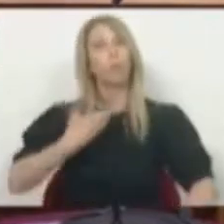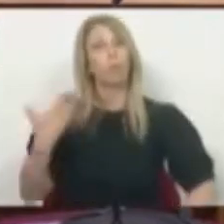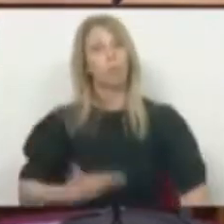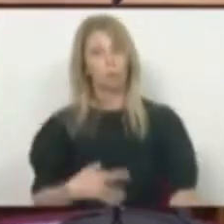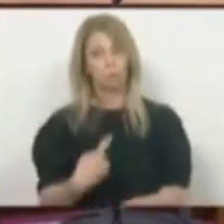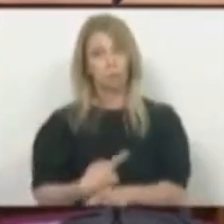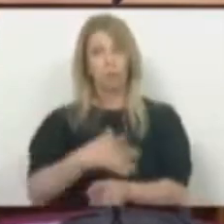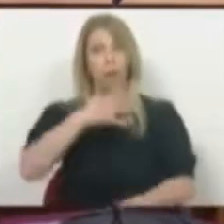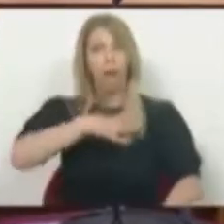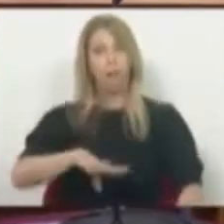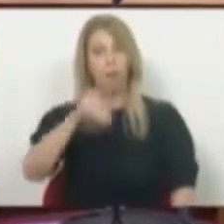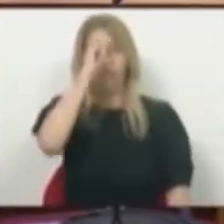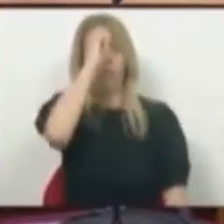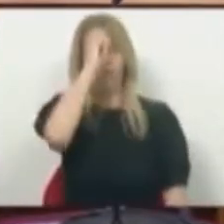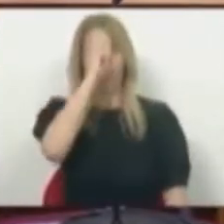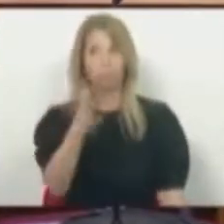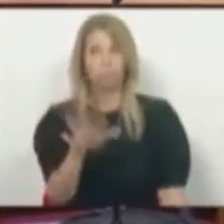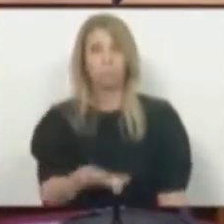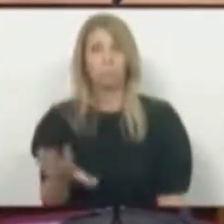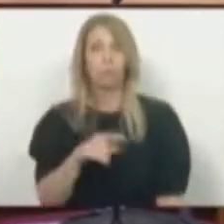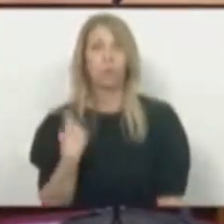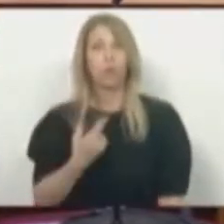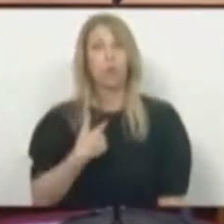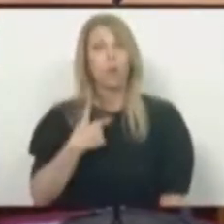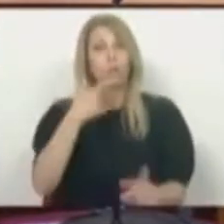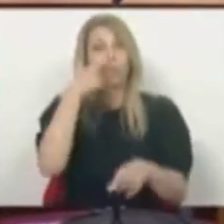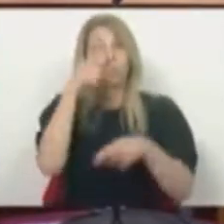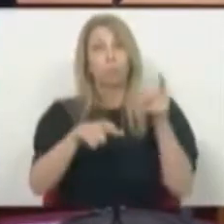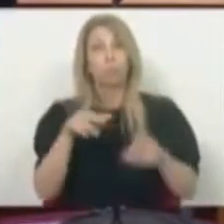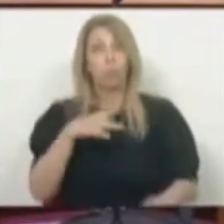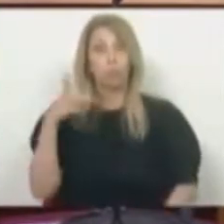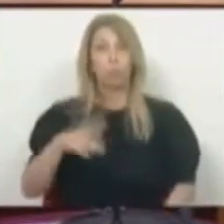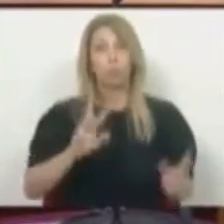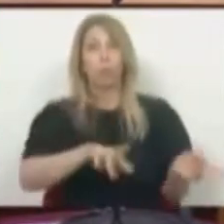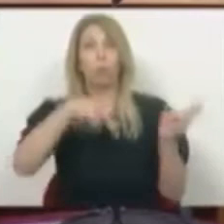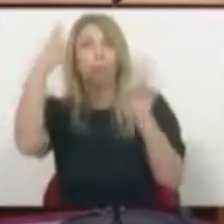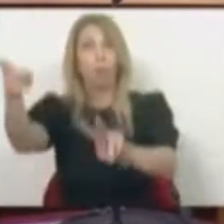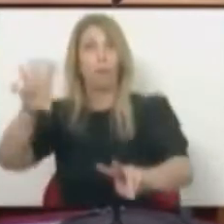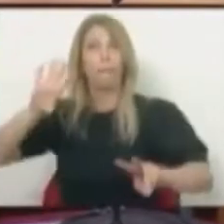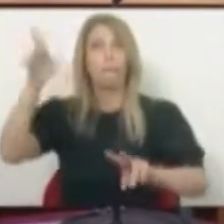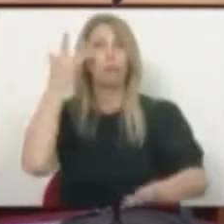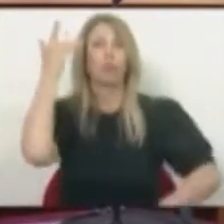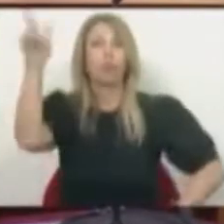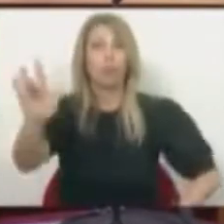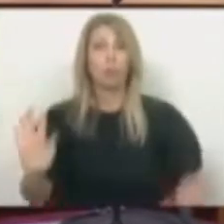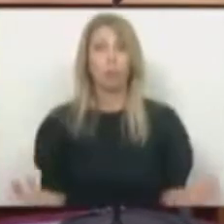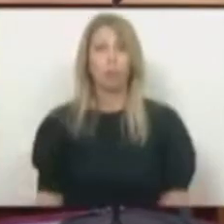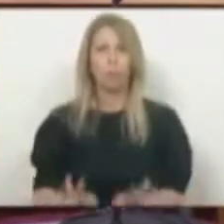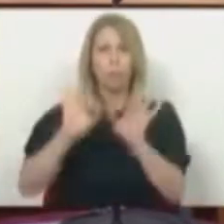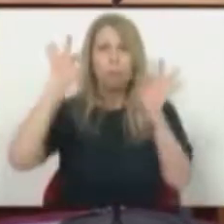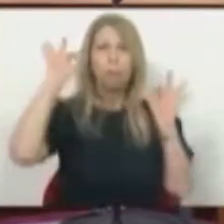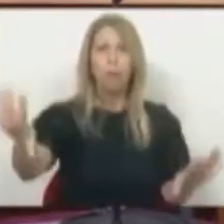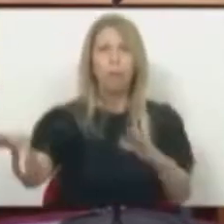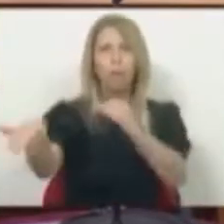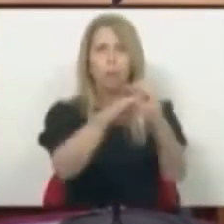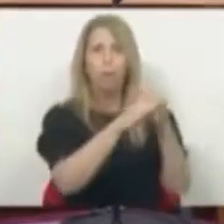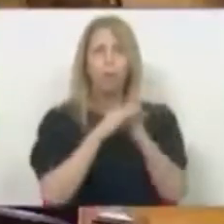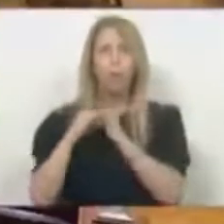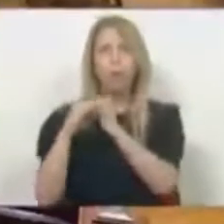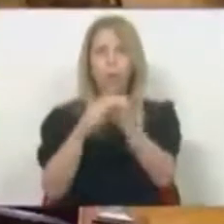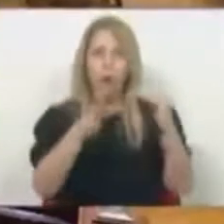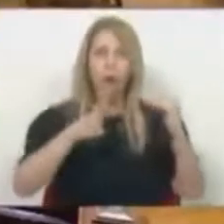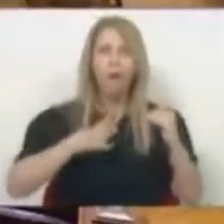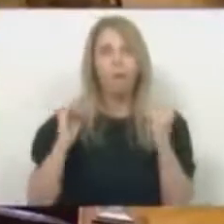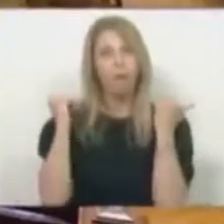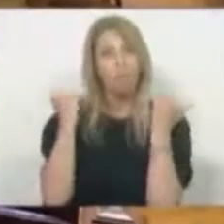respeitado no caso dos nossos emigrantes portugueses no estrangeiro. Nem mais, nem menos, a mesma igualdade que damos é a